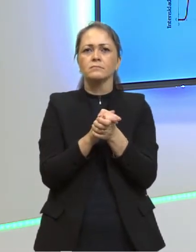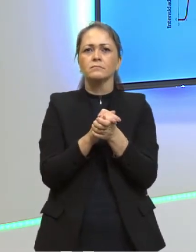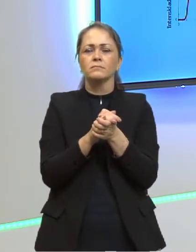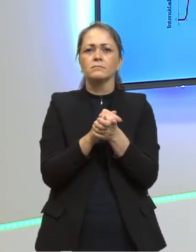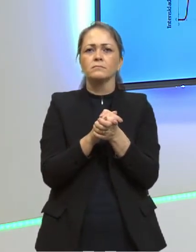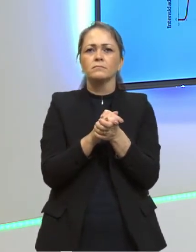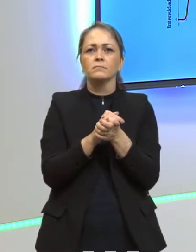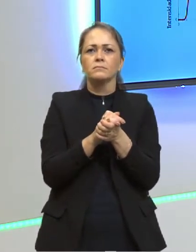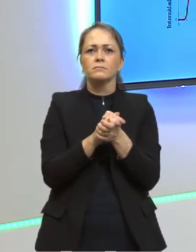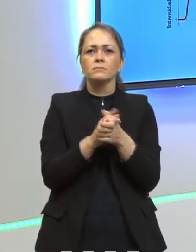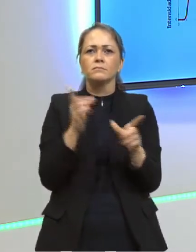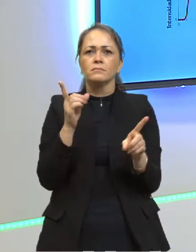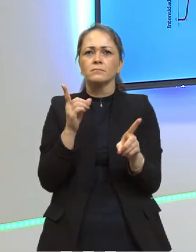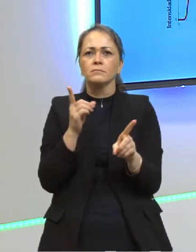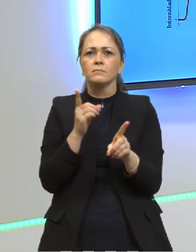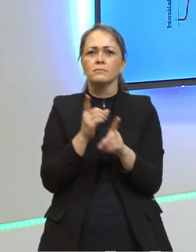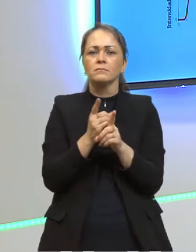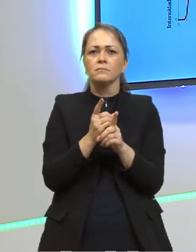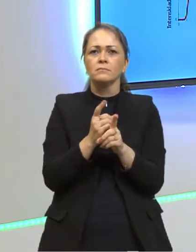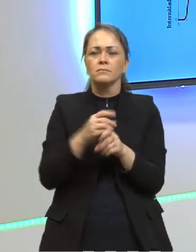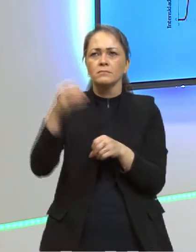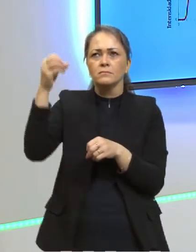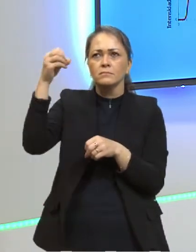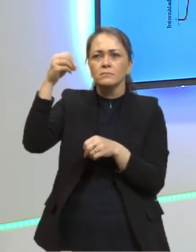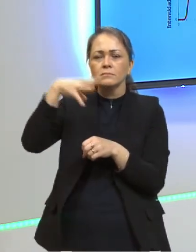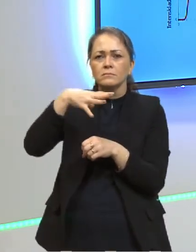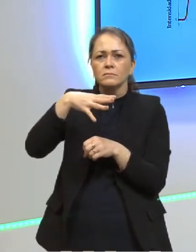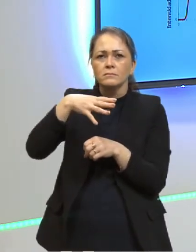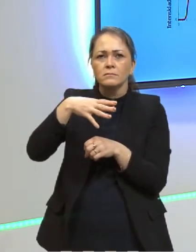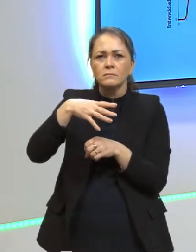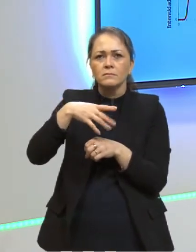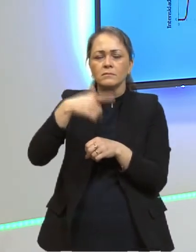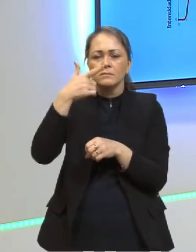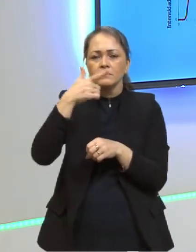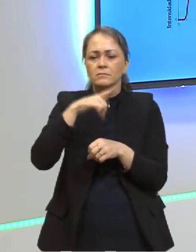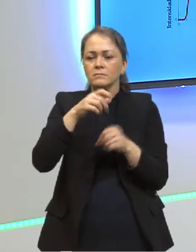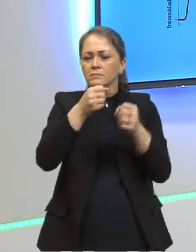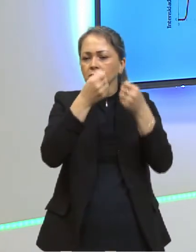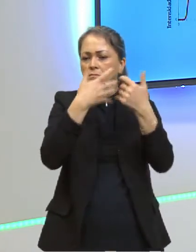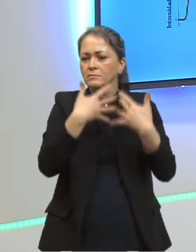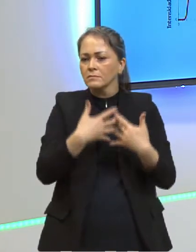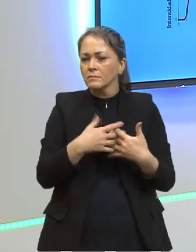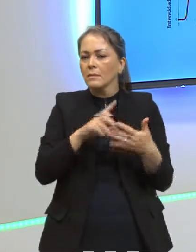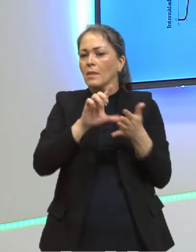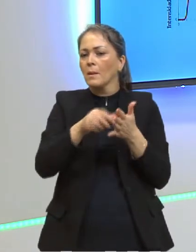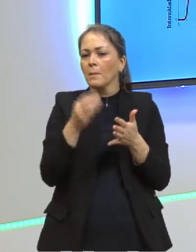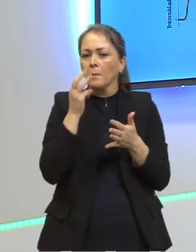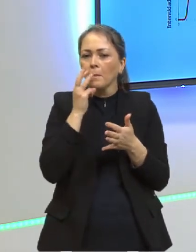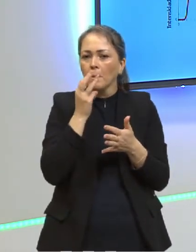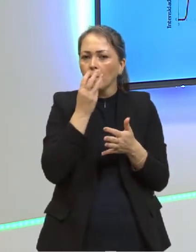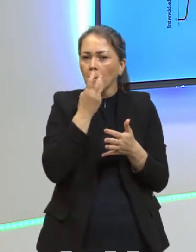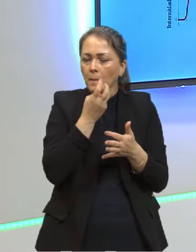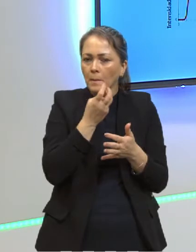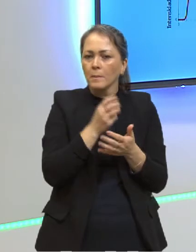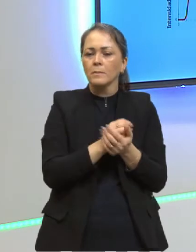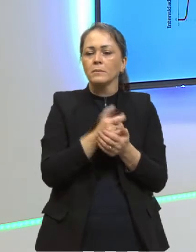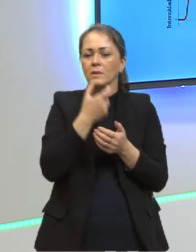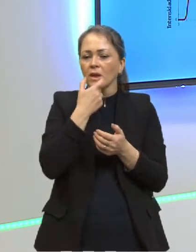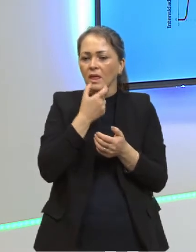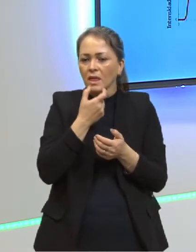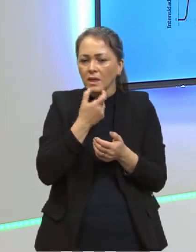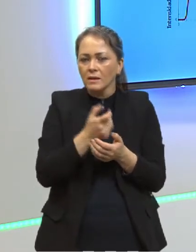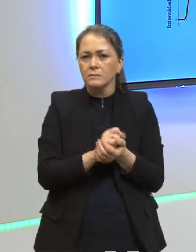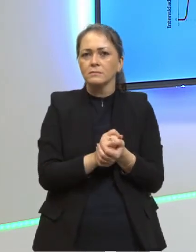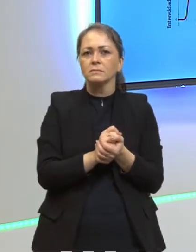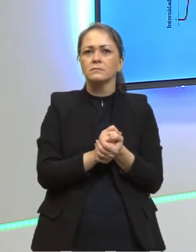a gente descobriu isso, que a luz, o que era a luz? Conseguimos explicar a luz depois de Planck e Einstein, claro, a gente